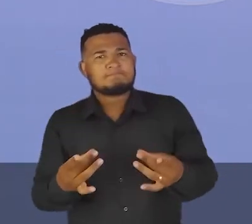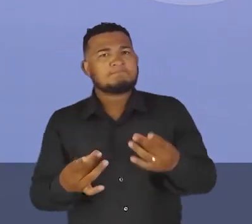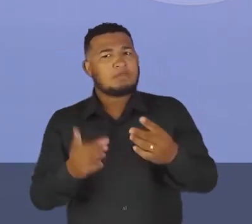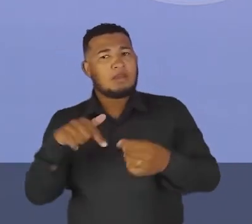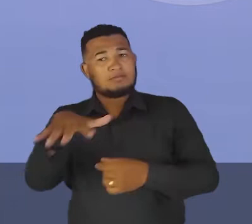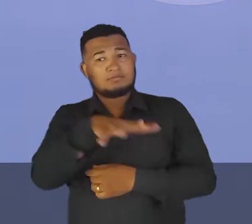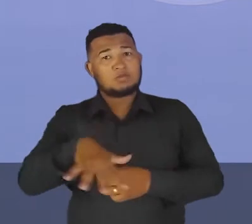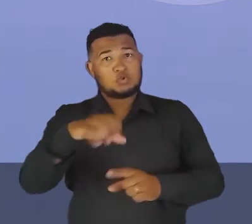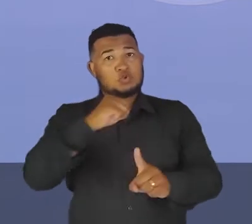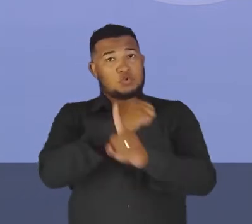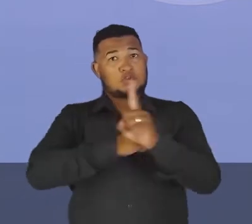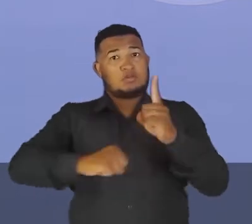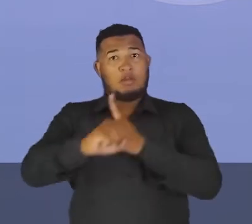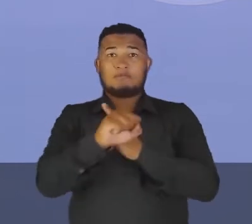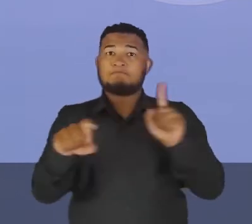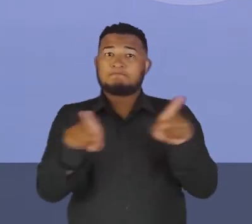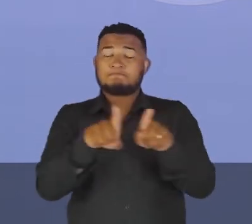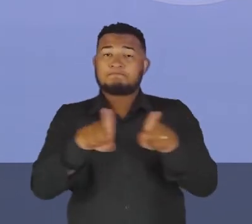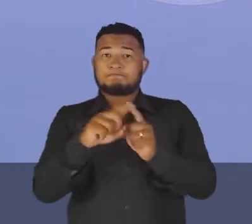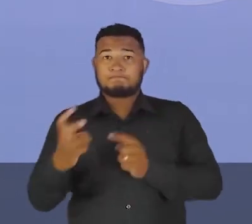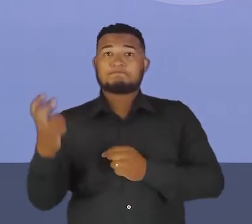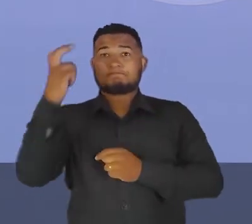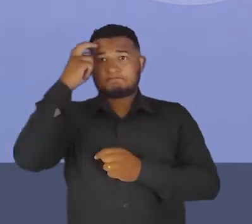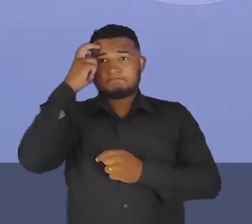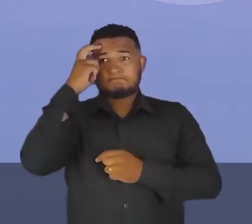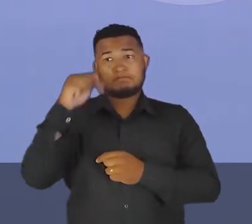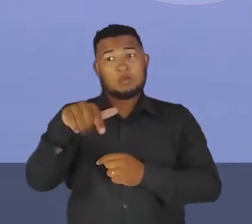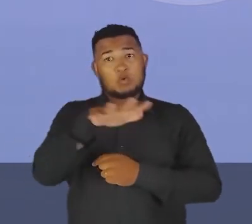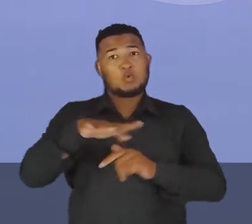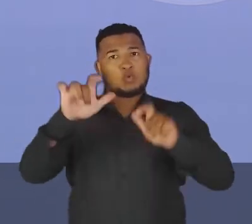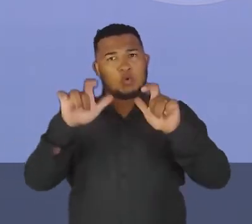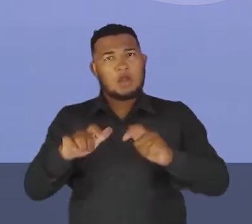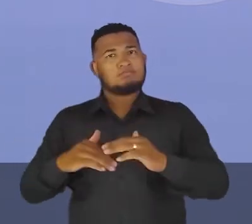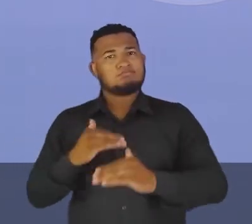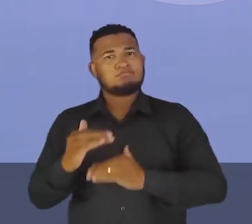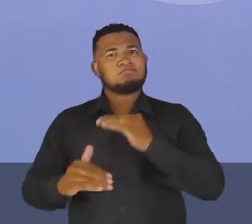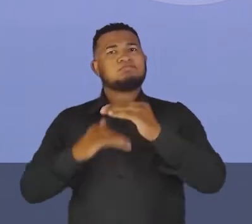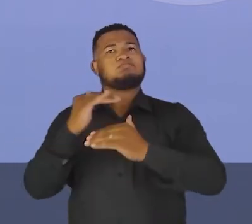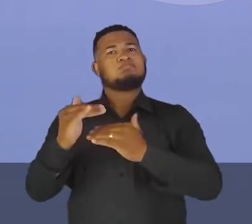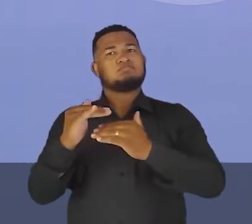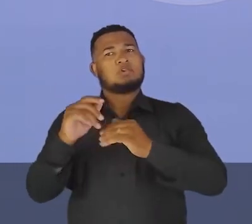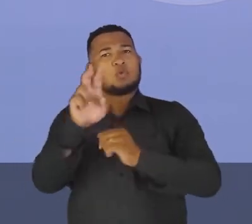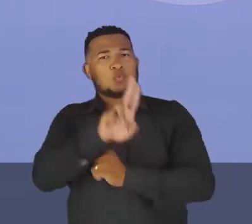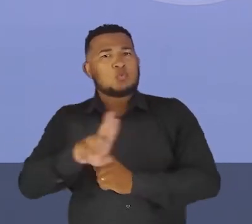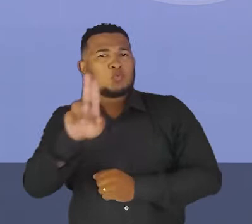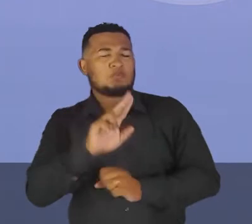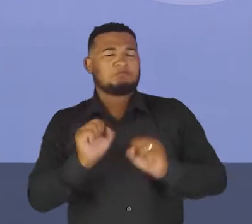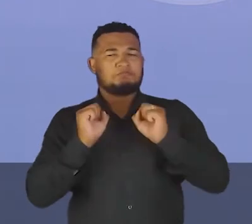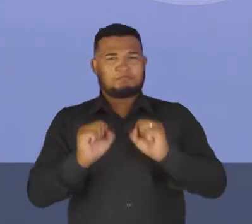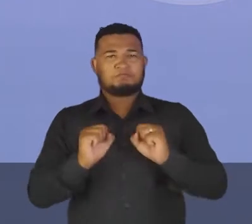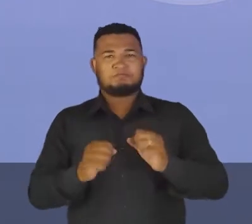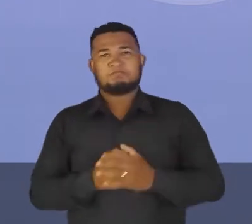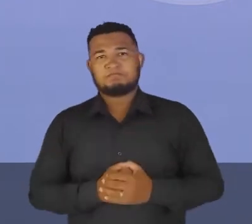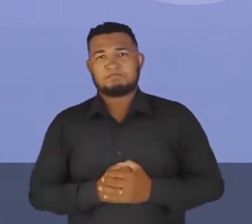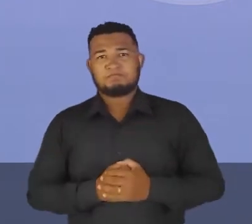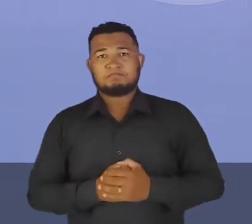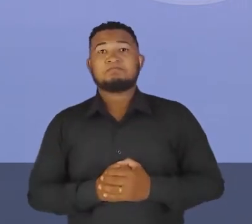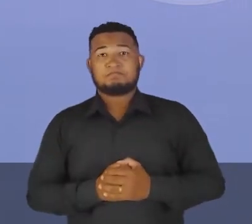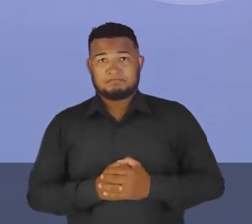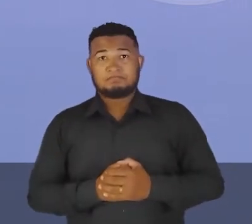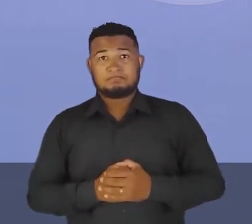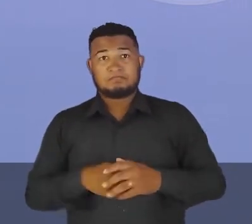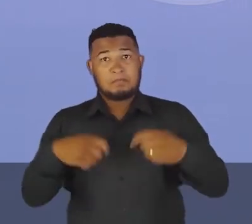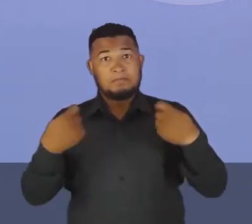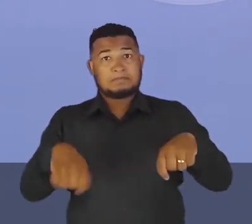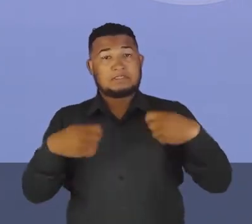espaço social e cultural, né? É um lugar de construção, de ocupação, de utilização, né? A gente precisa entender que